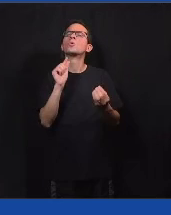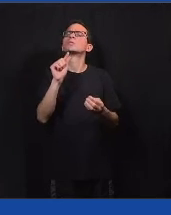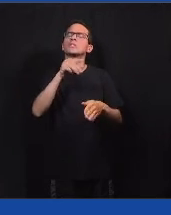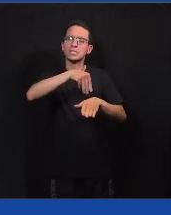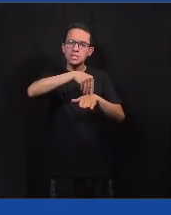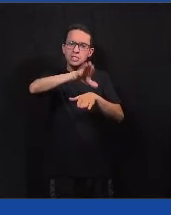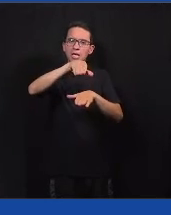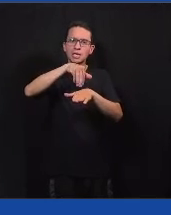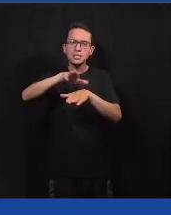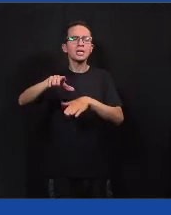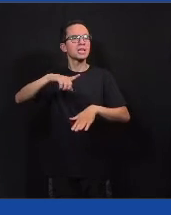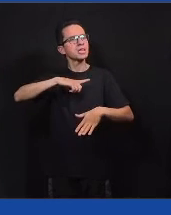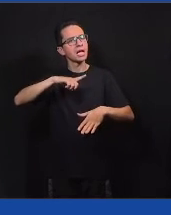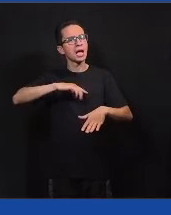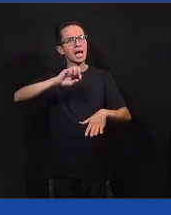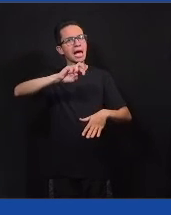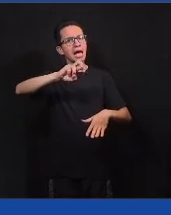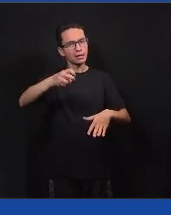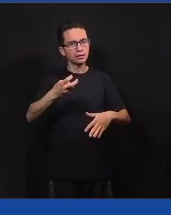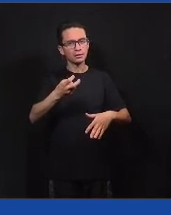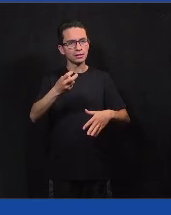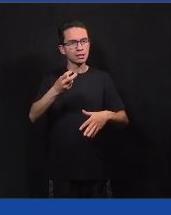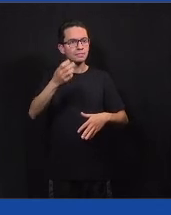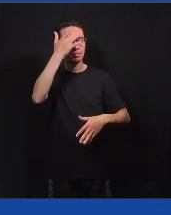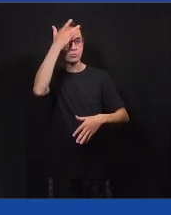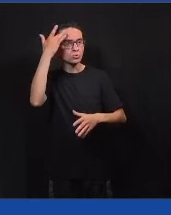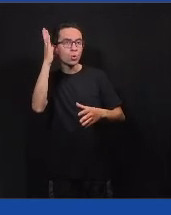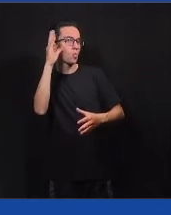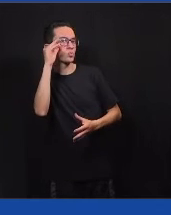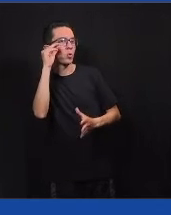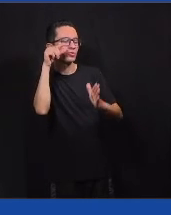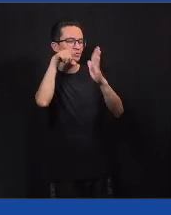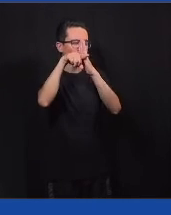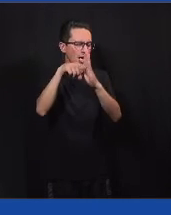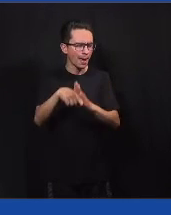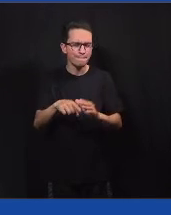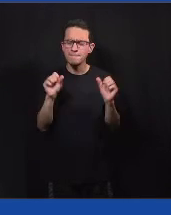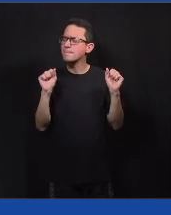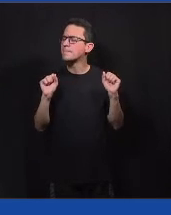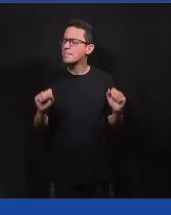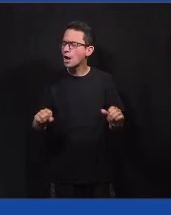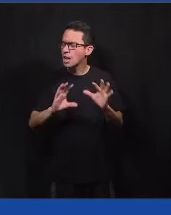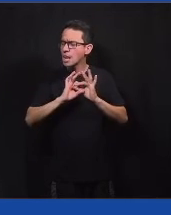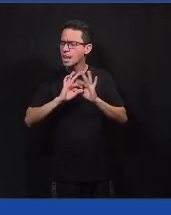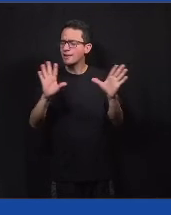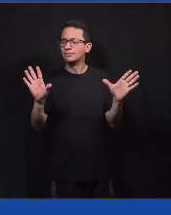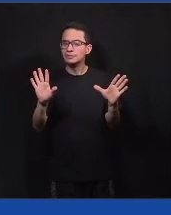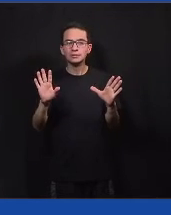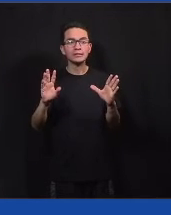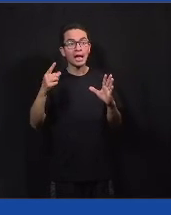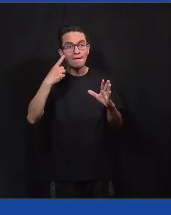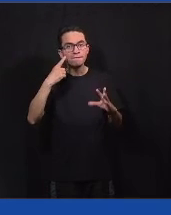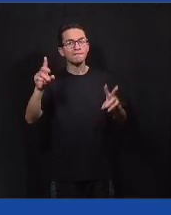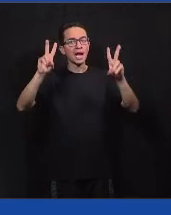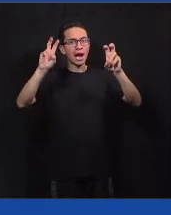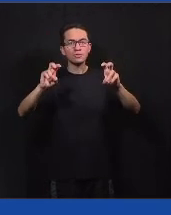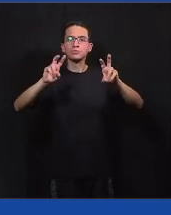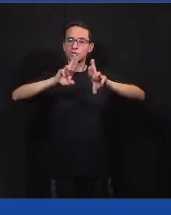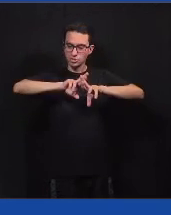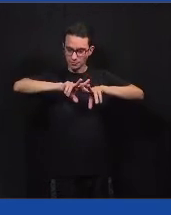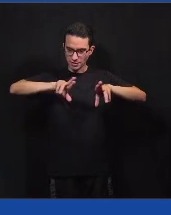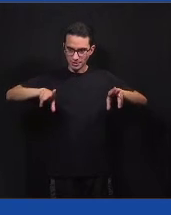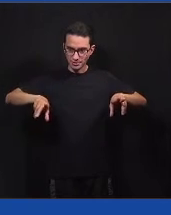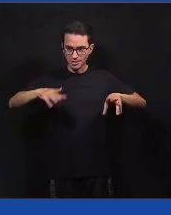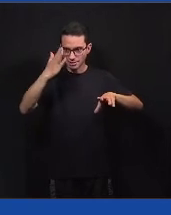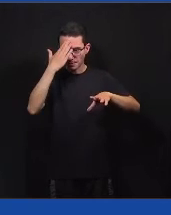né, material extra para as pessoas pesquisarem, outros livros que a gente sabe que tratam do assunto, principalmente aí com apoio, né, do